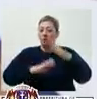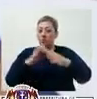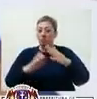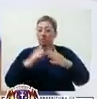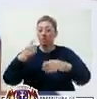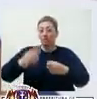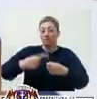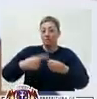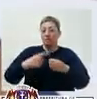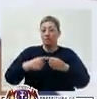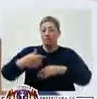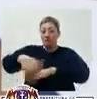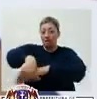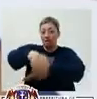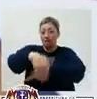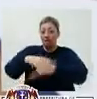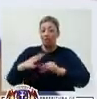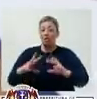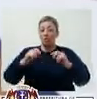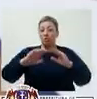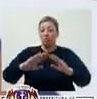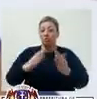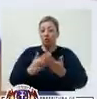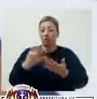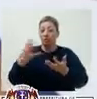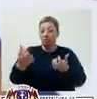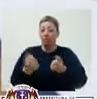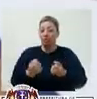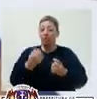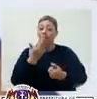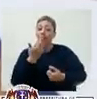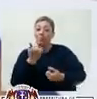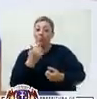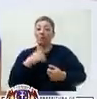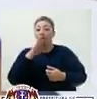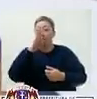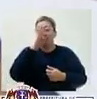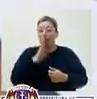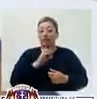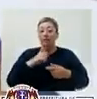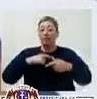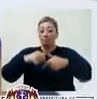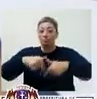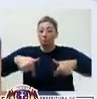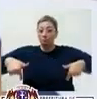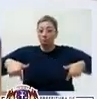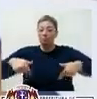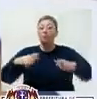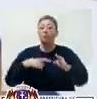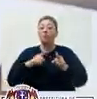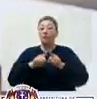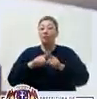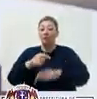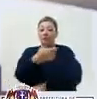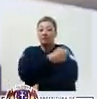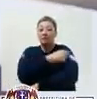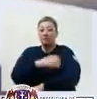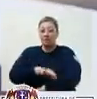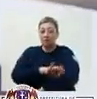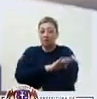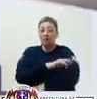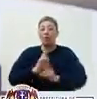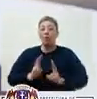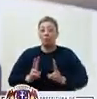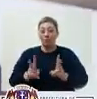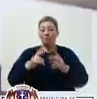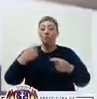da nossa cidade. O endereço das oito creches para você retirar a sua refeição gratuitamente está aí na descrição do vídeo. E a vacinação do